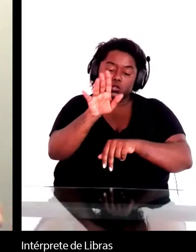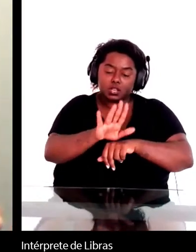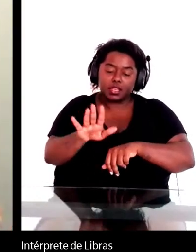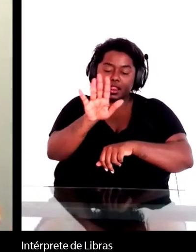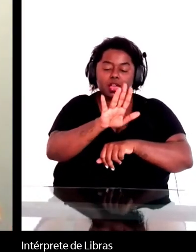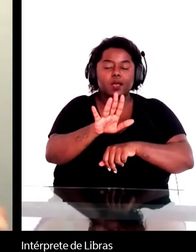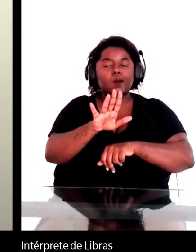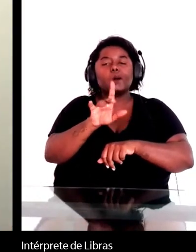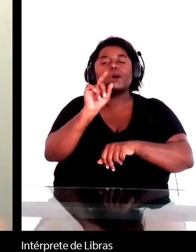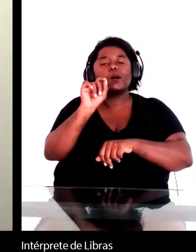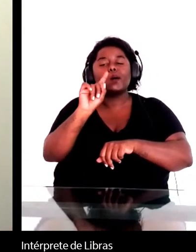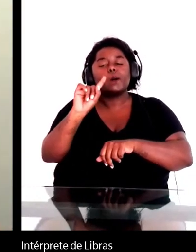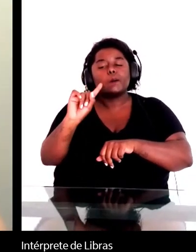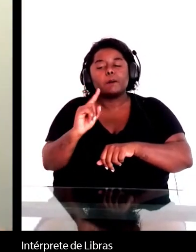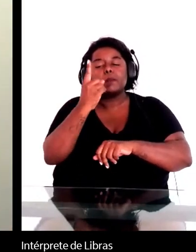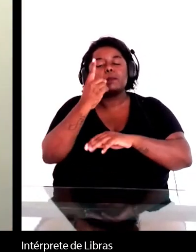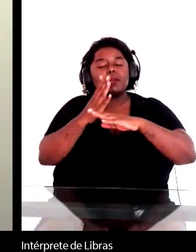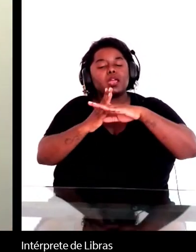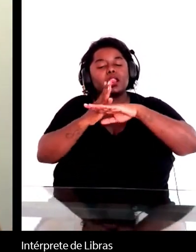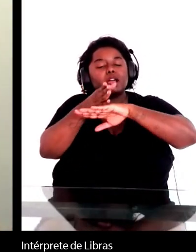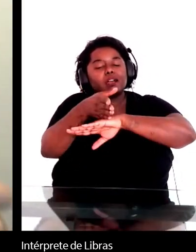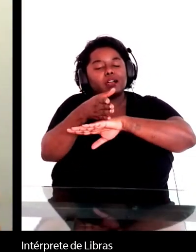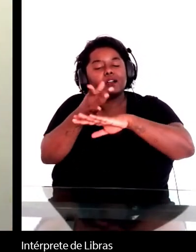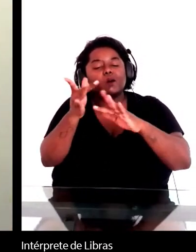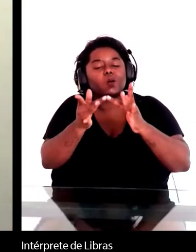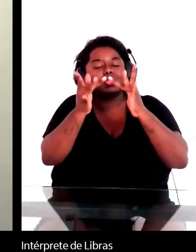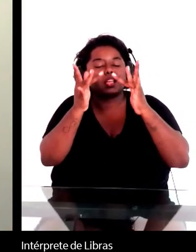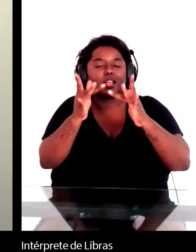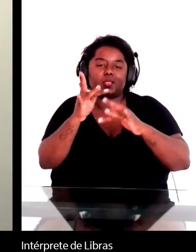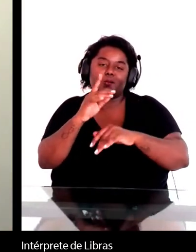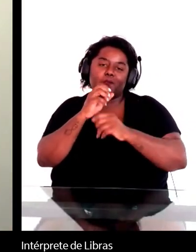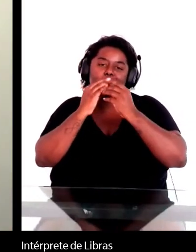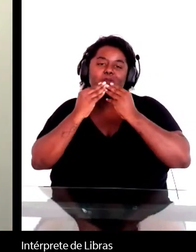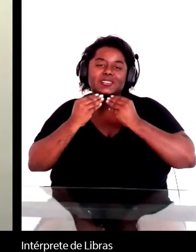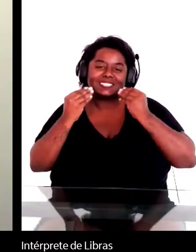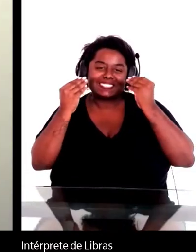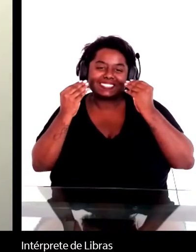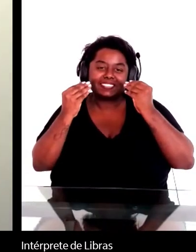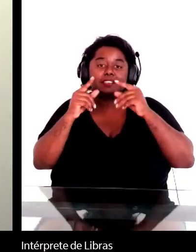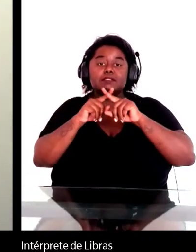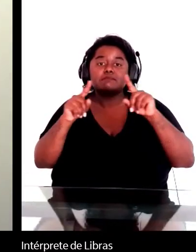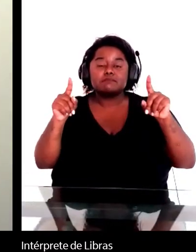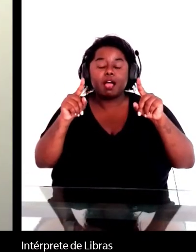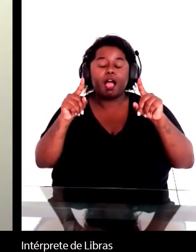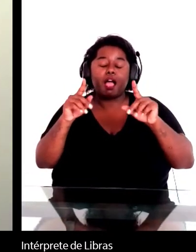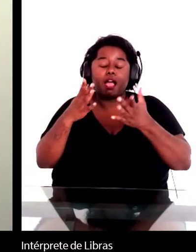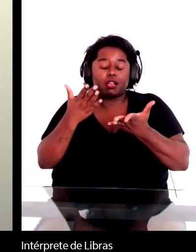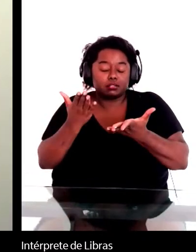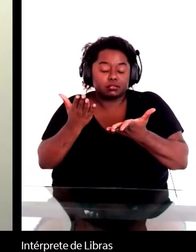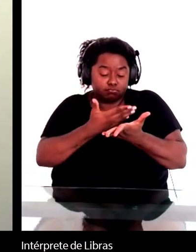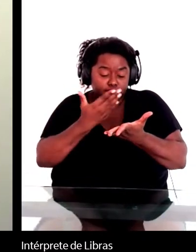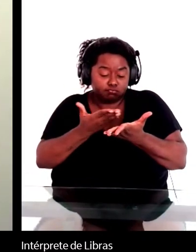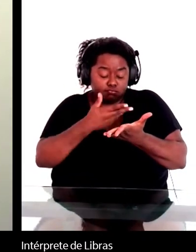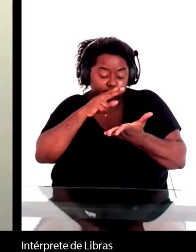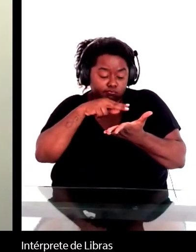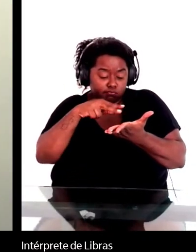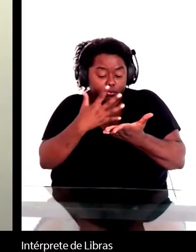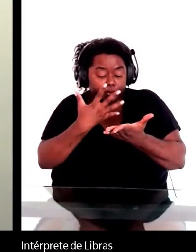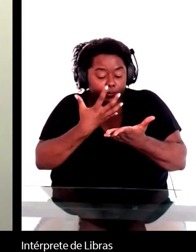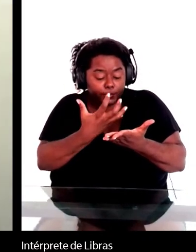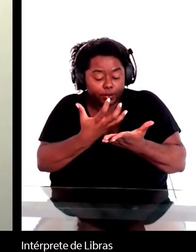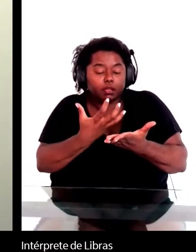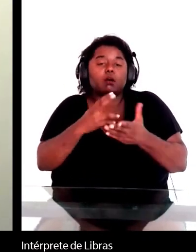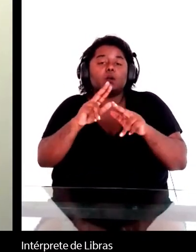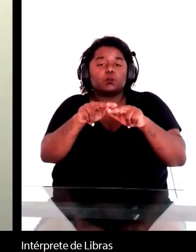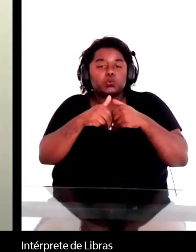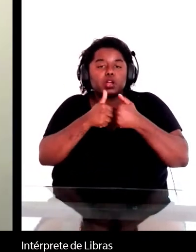entrada no Machado de Assis, mas ele é fisgado pela complexidade e pluralidade da sua obra, né?